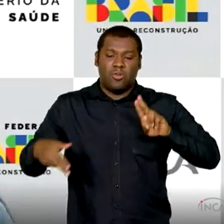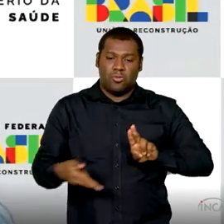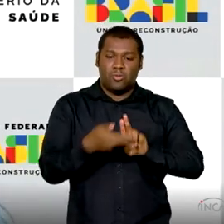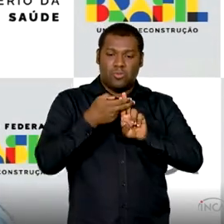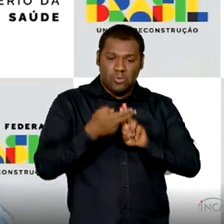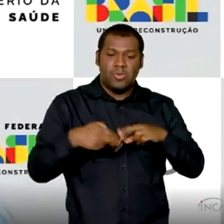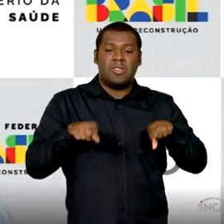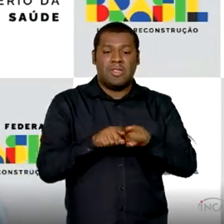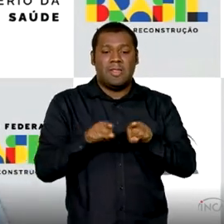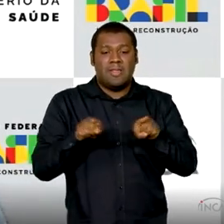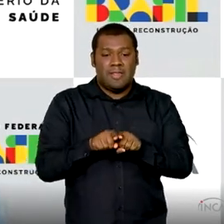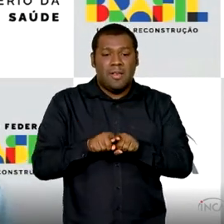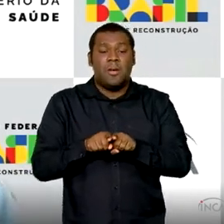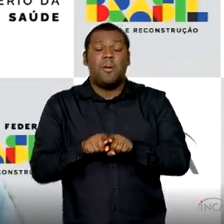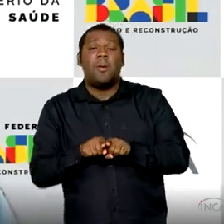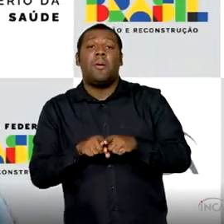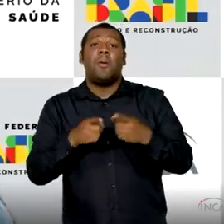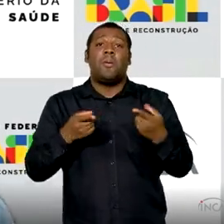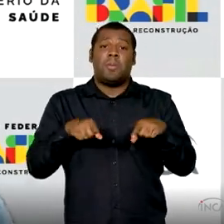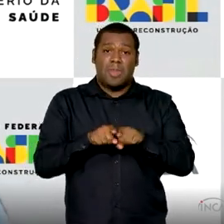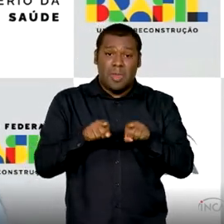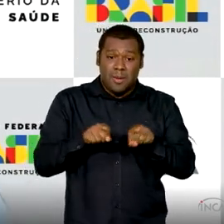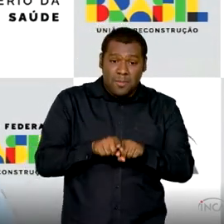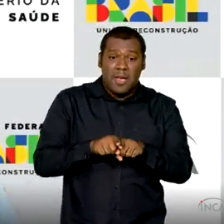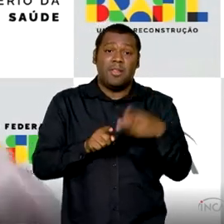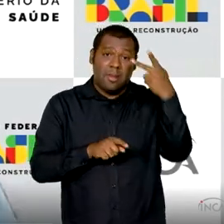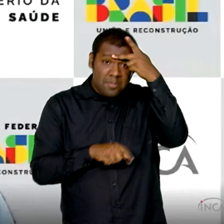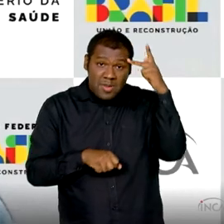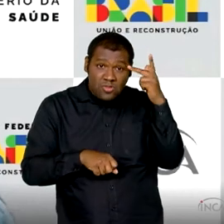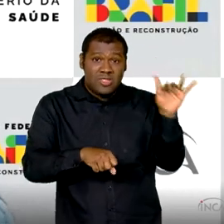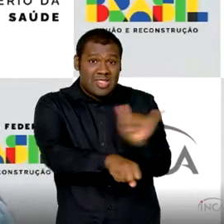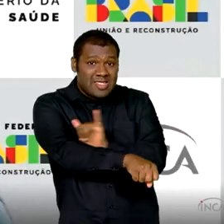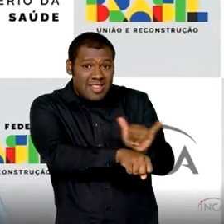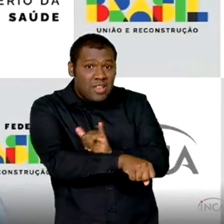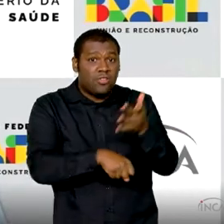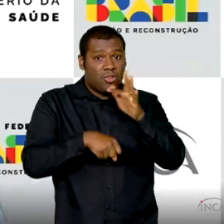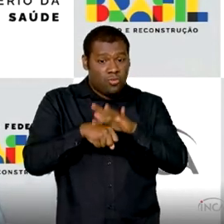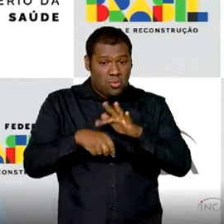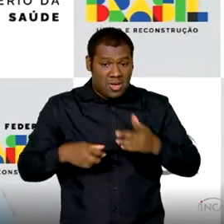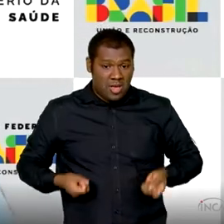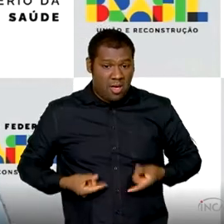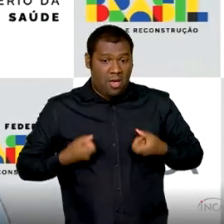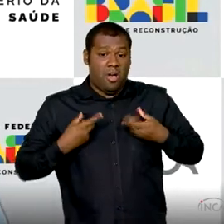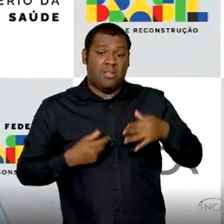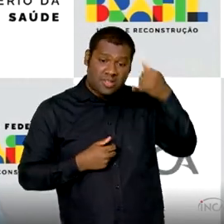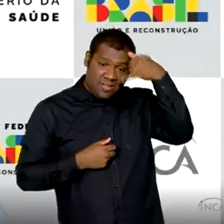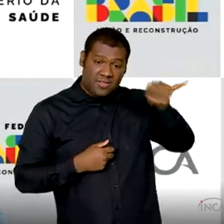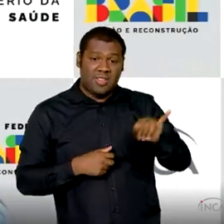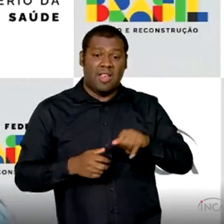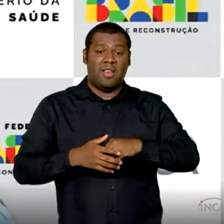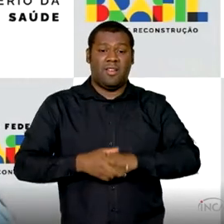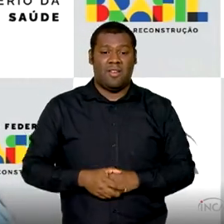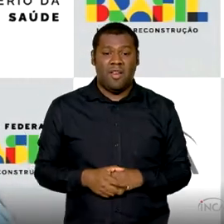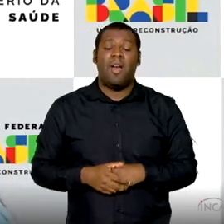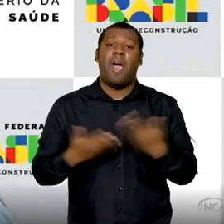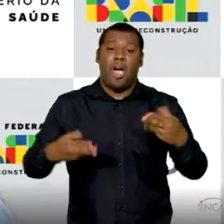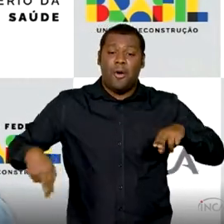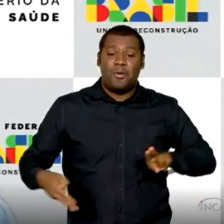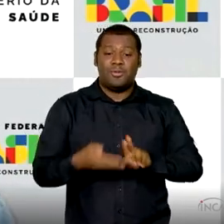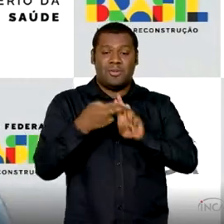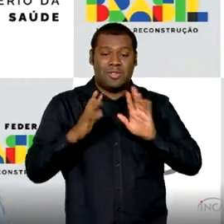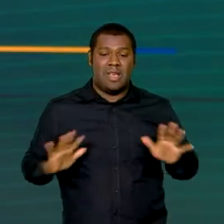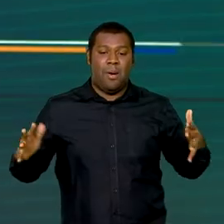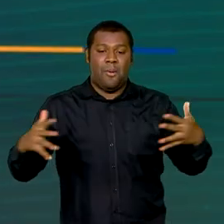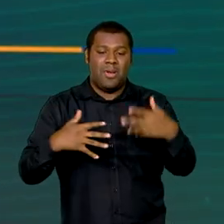do diagnóstico da doença inicial, da melhor classificação, do melhor tratamento possível e que a gente tenha acolhimento de todos os